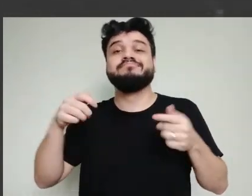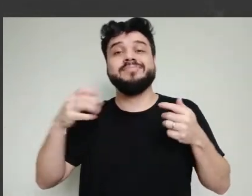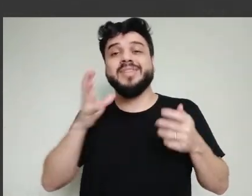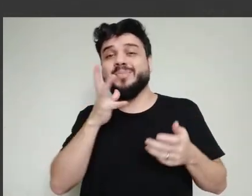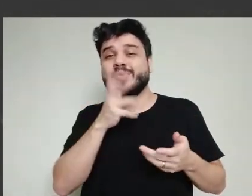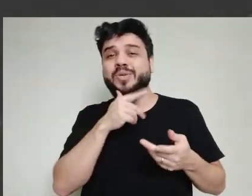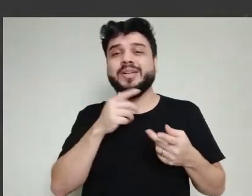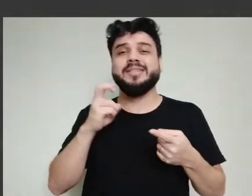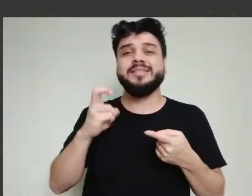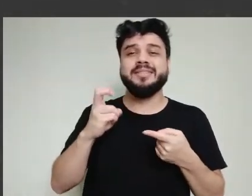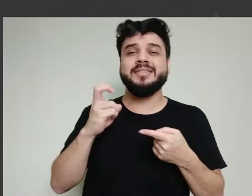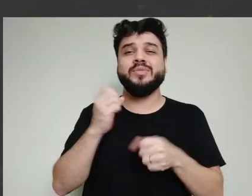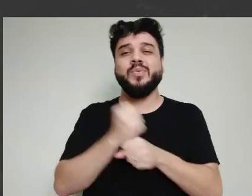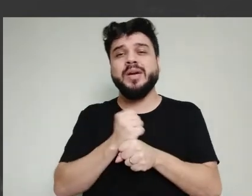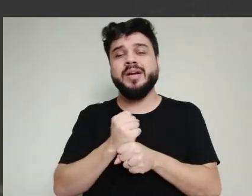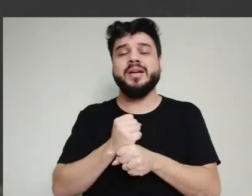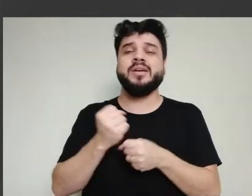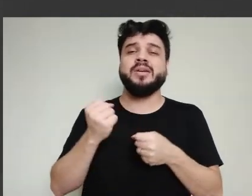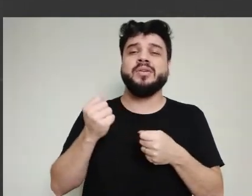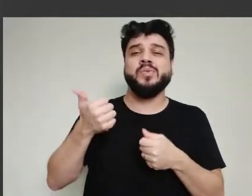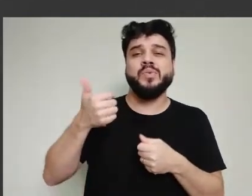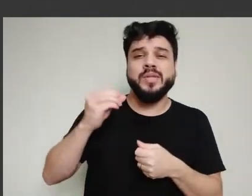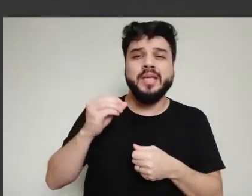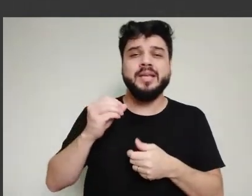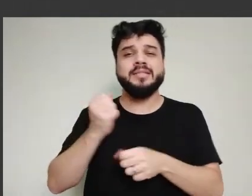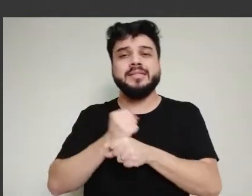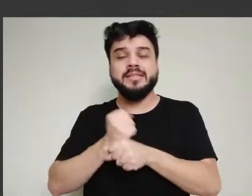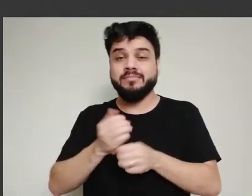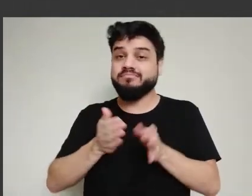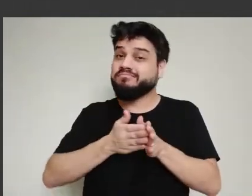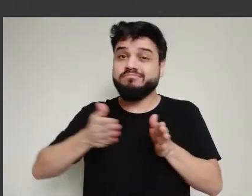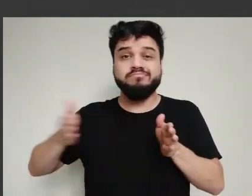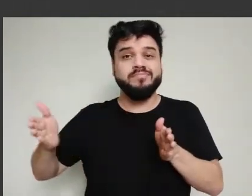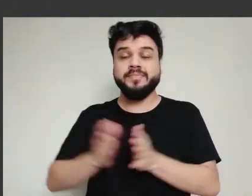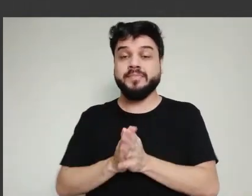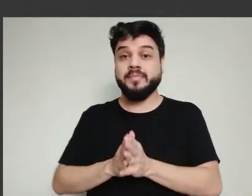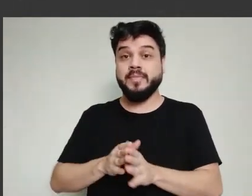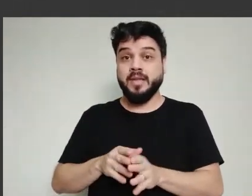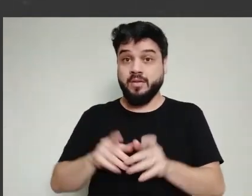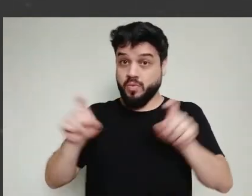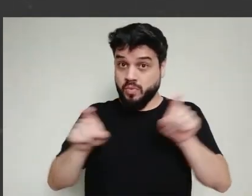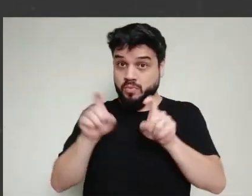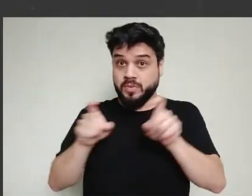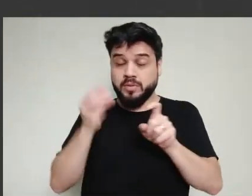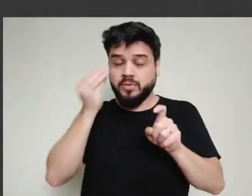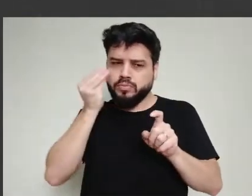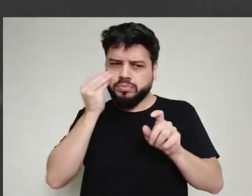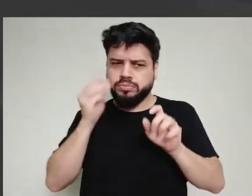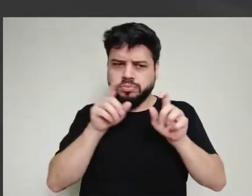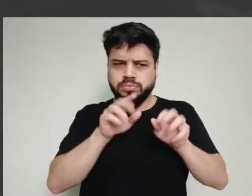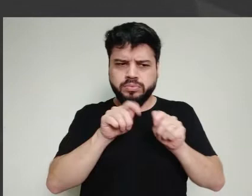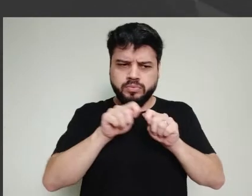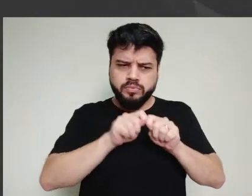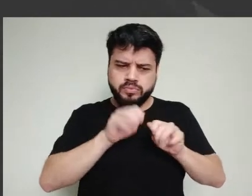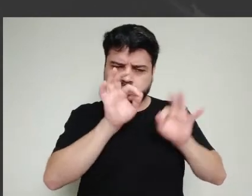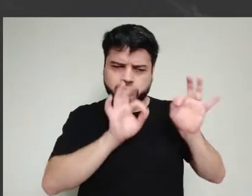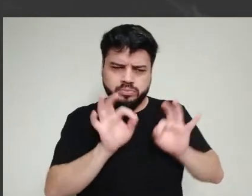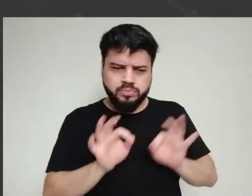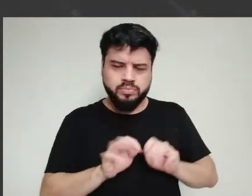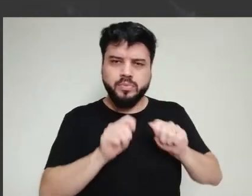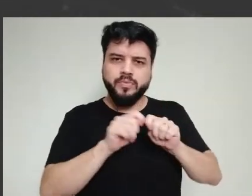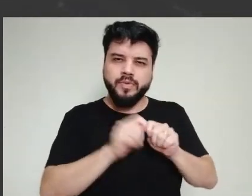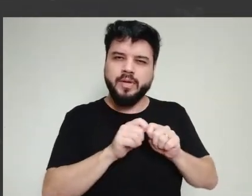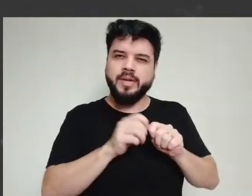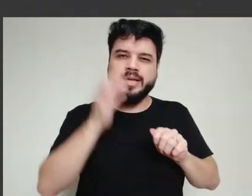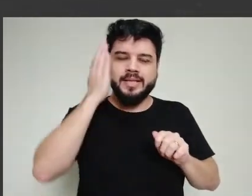quando você trabalha com ferramenta computacional, lá no início do desenvolvimento da vacina, para tentar saber qual é o tipo de vacina que eu vou usar,